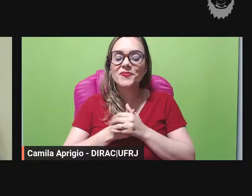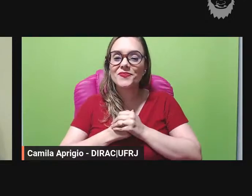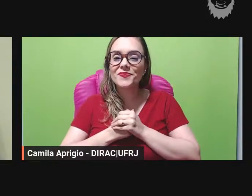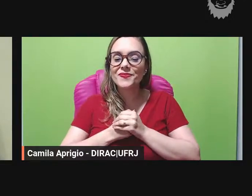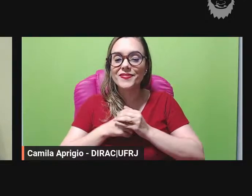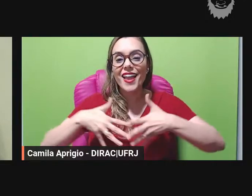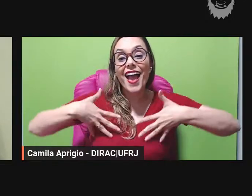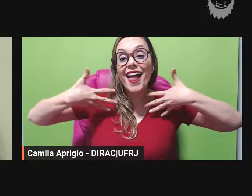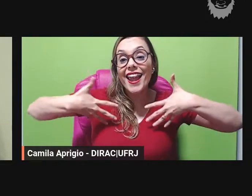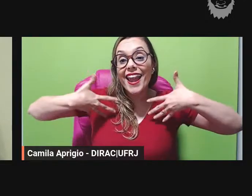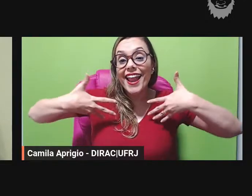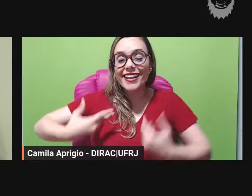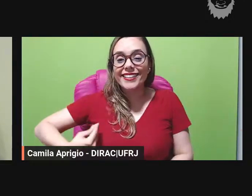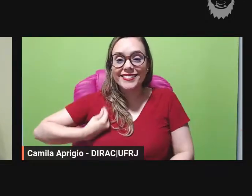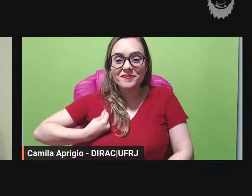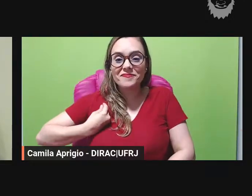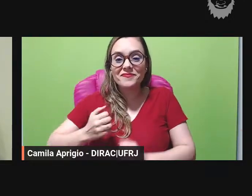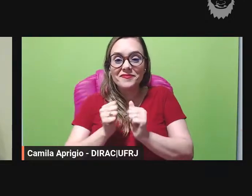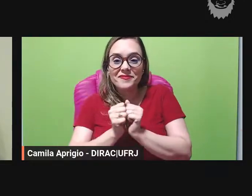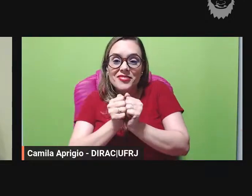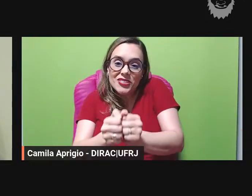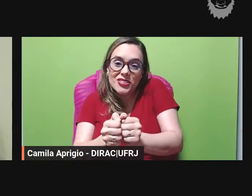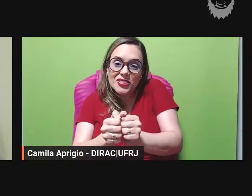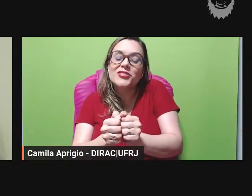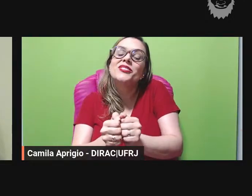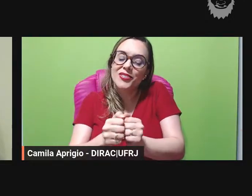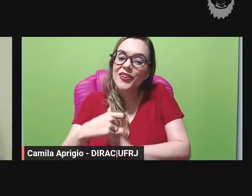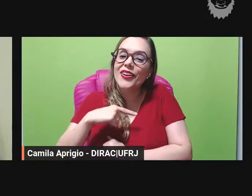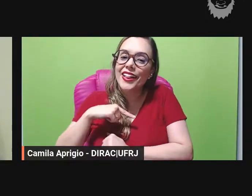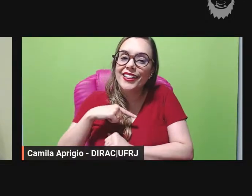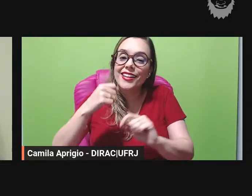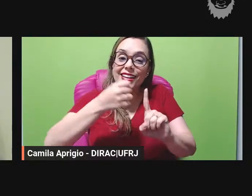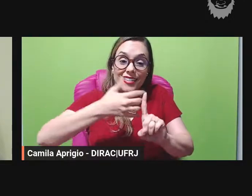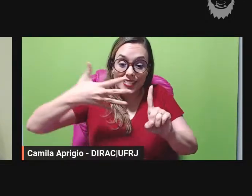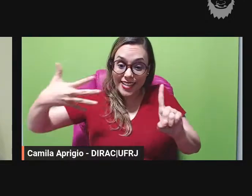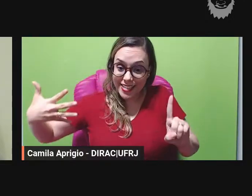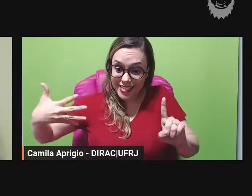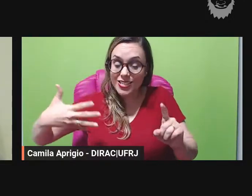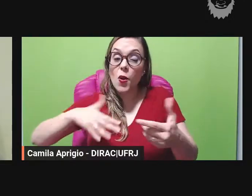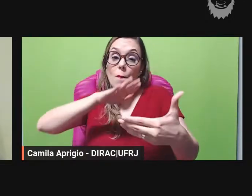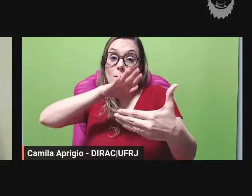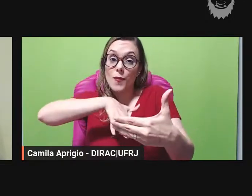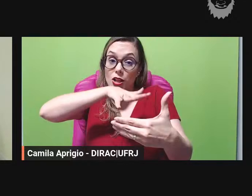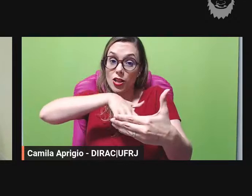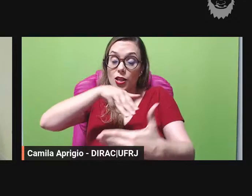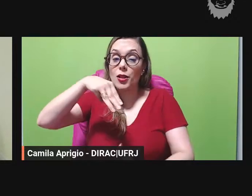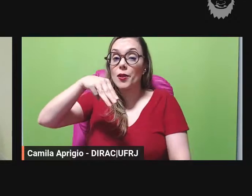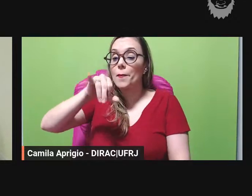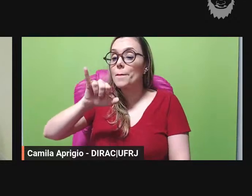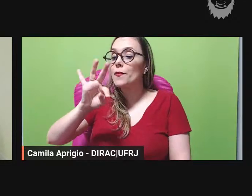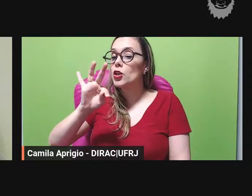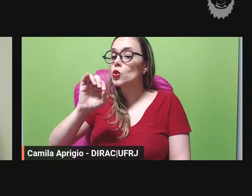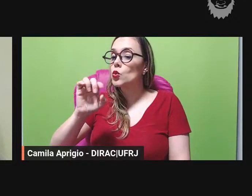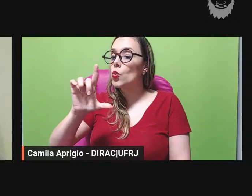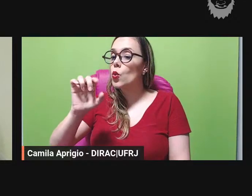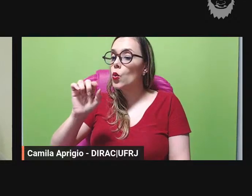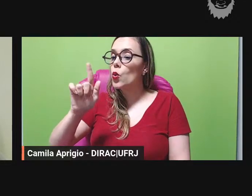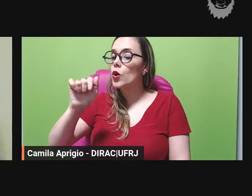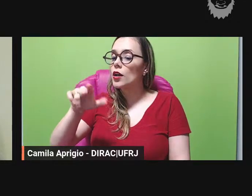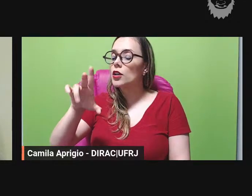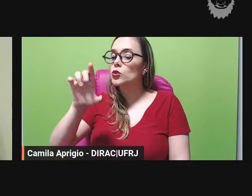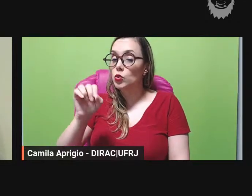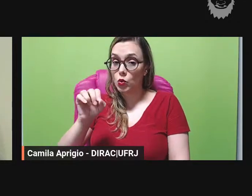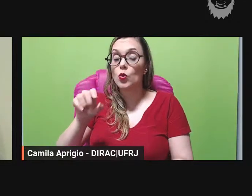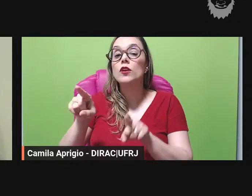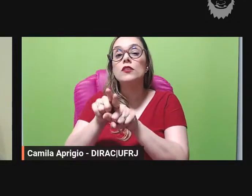em uma ação conjunta do projeto de extensão mitologando e do grupo de pesquisa fábula eu sou a Kátia Teonia